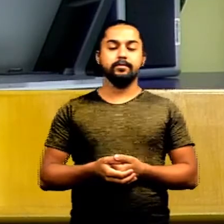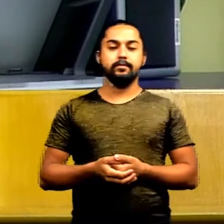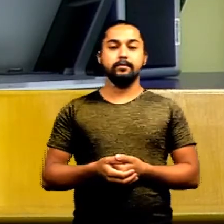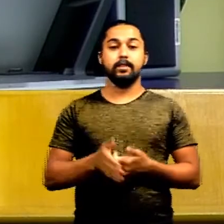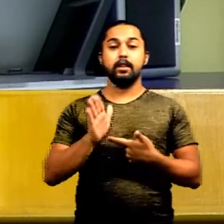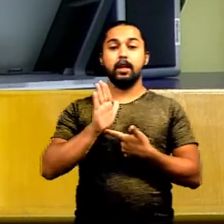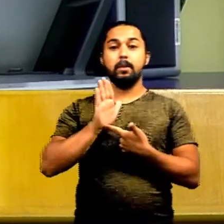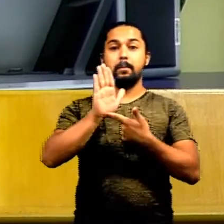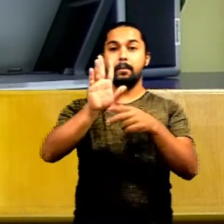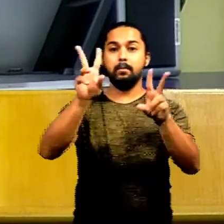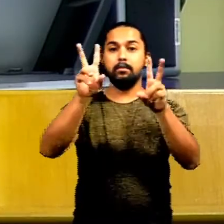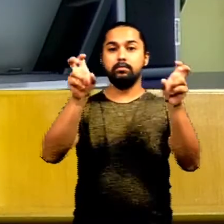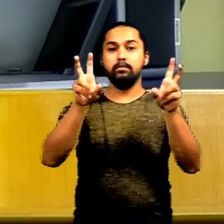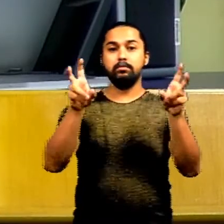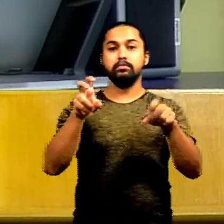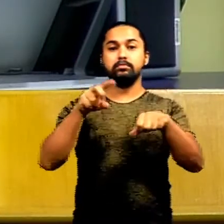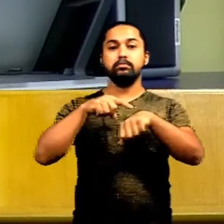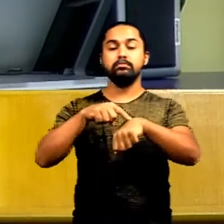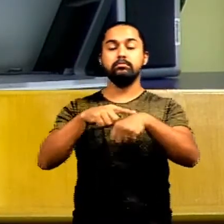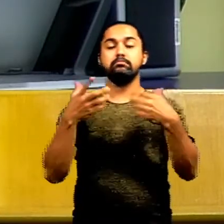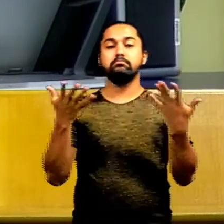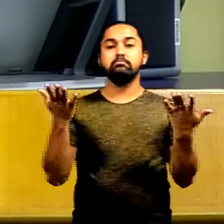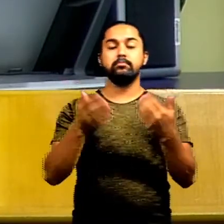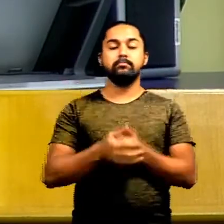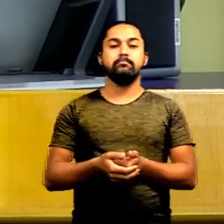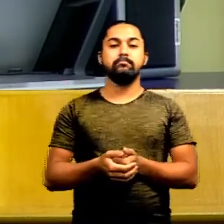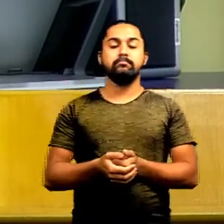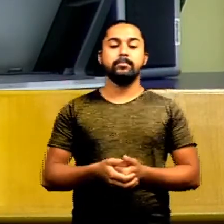Momento destinado à apresentação de matérias.